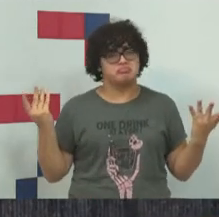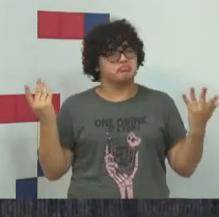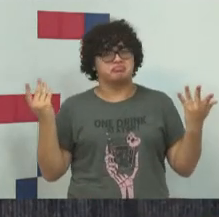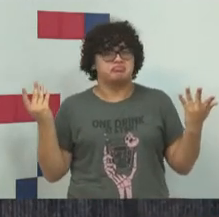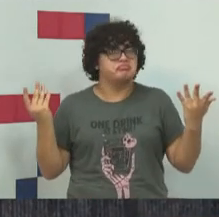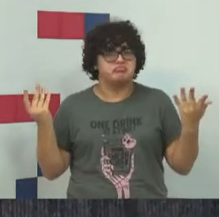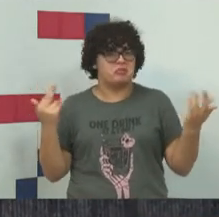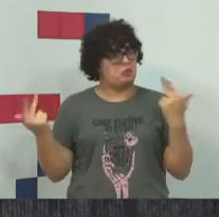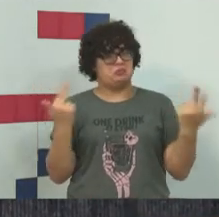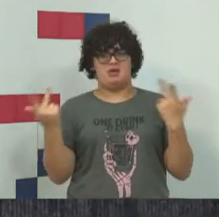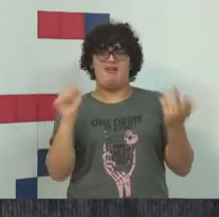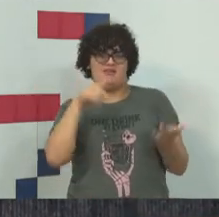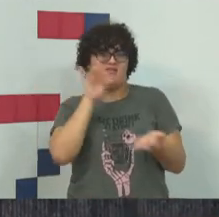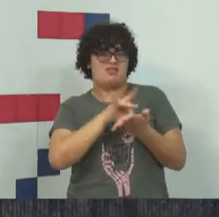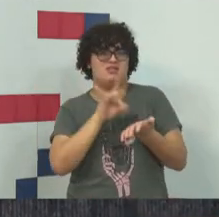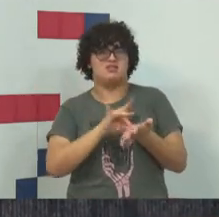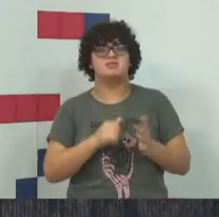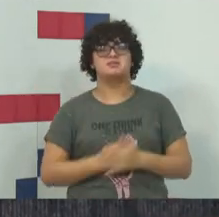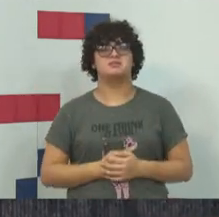É a verdade.